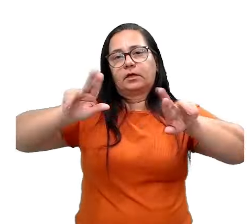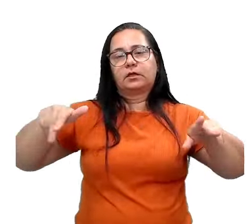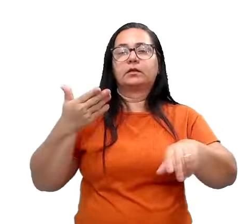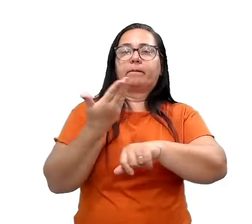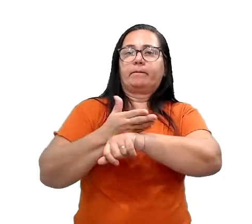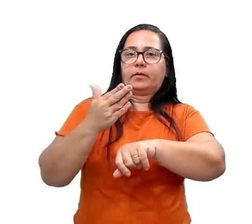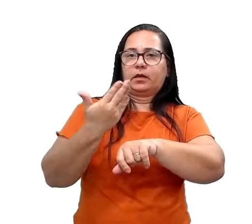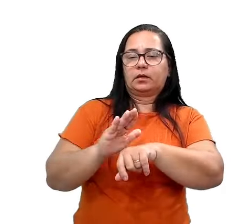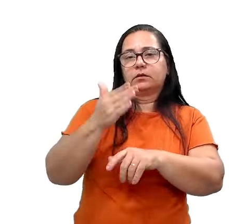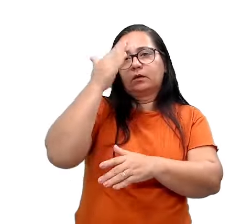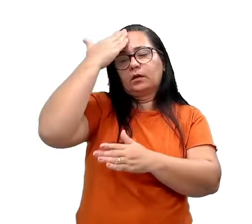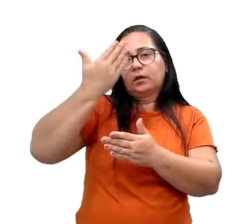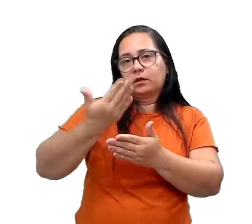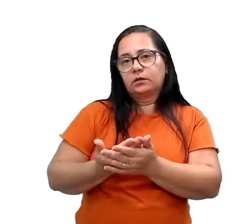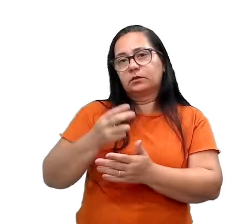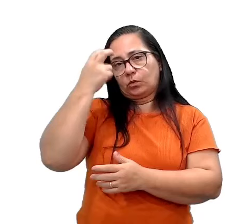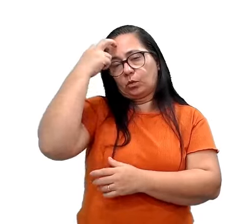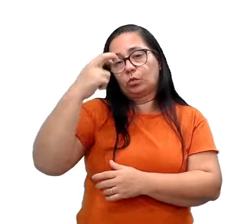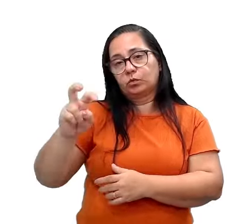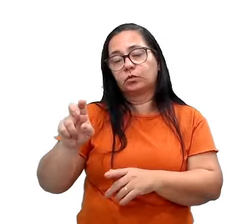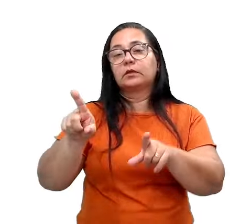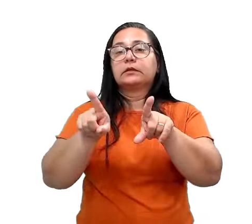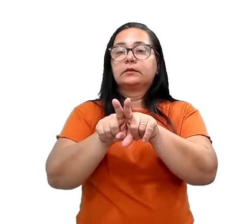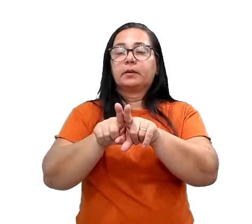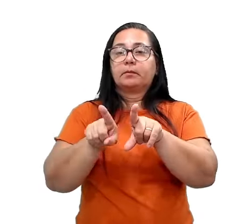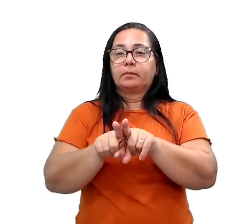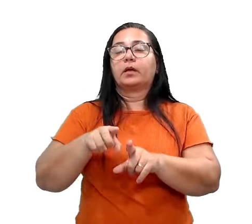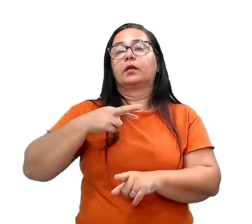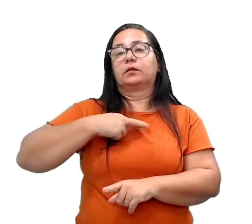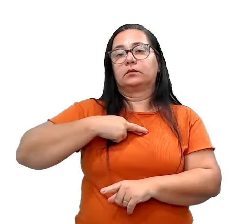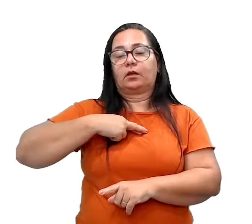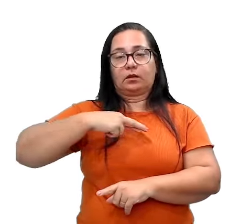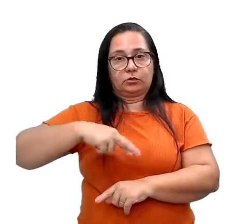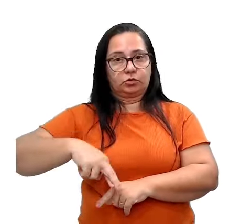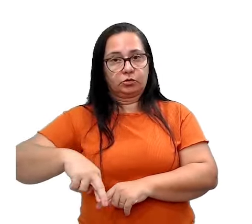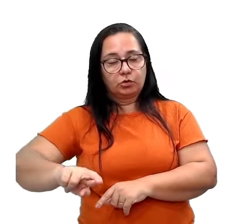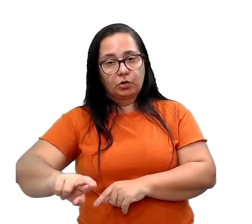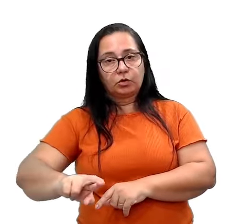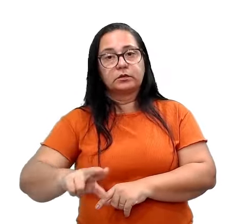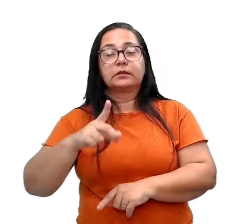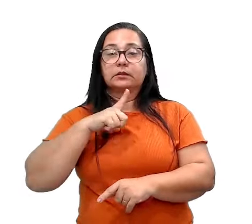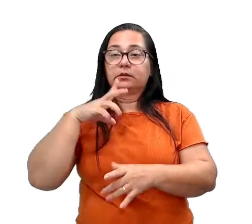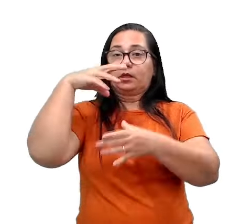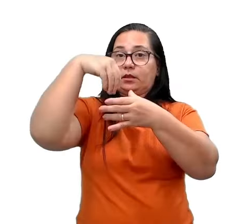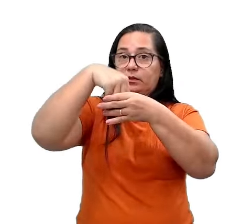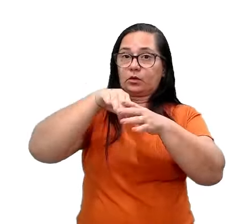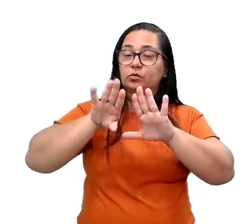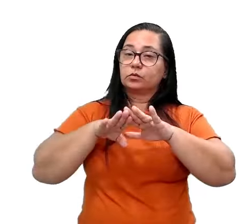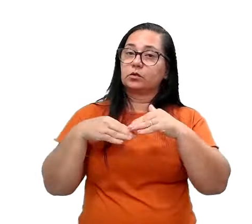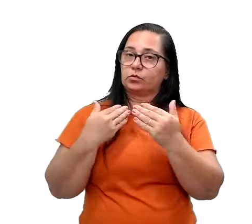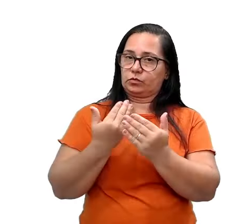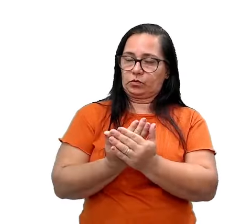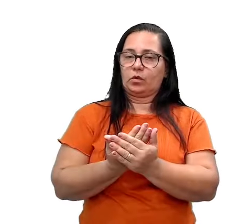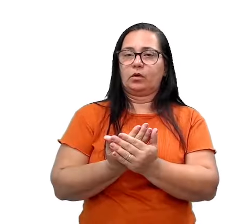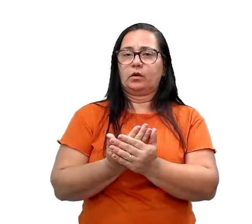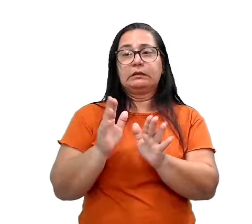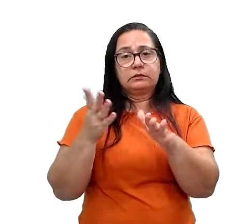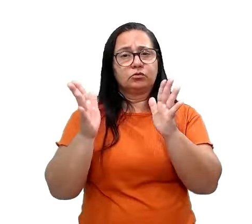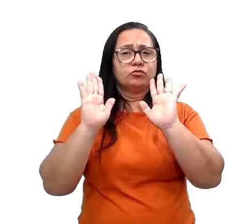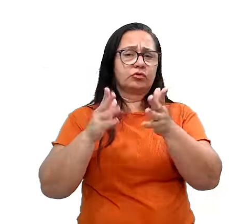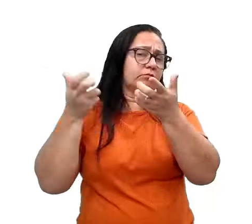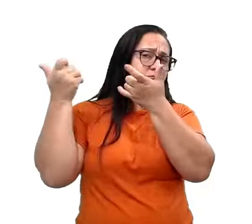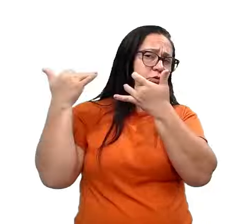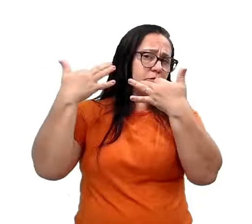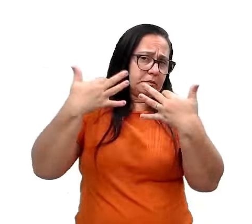e crenças culturais e religiosas presentes na comunidade escolar. Que foi justamente o que eu já